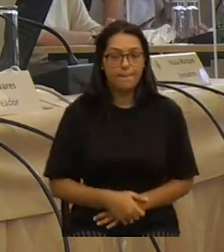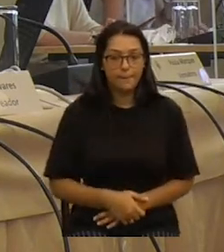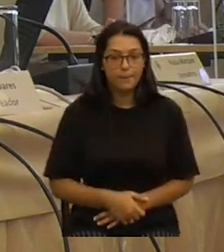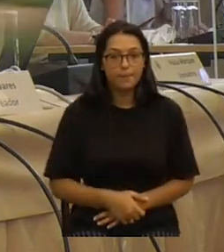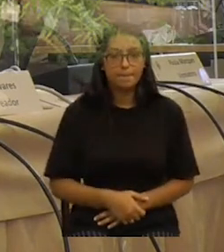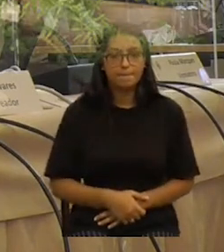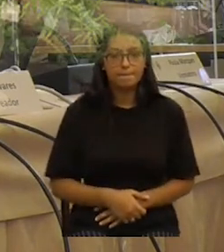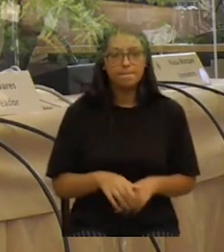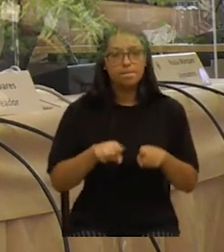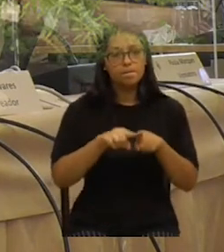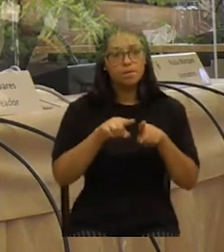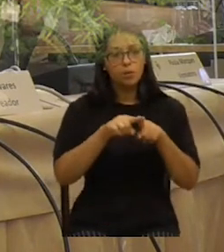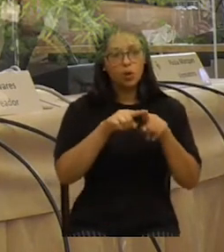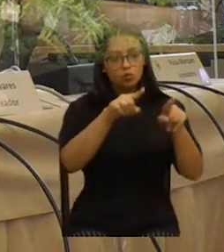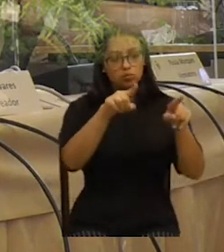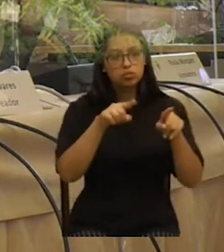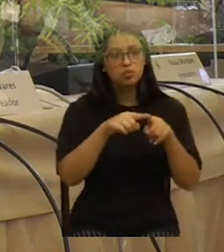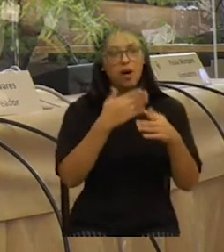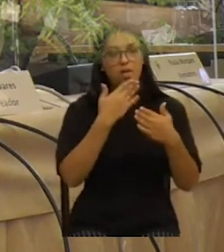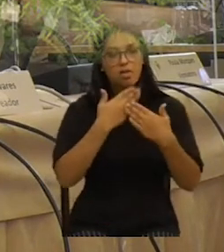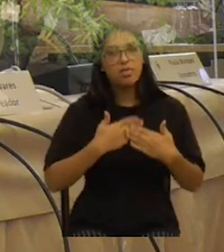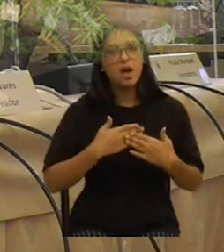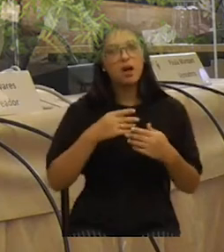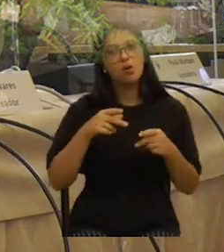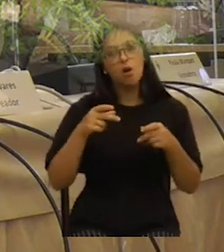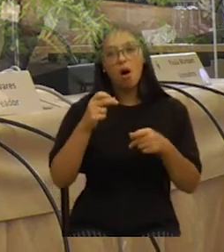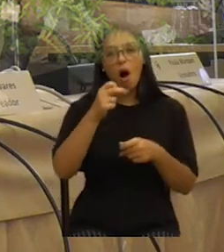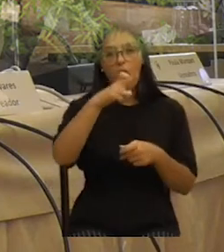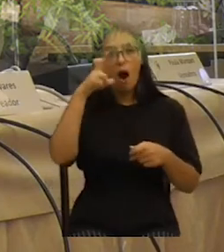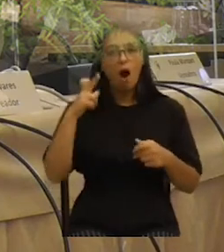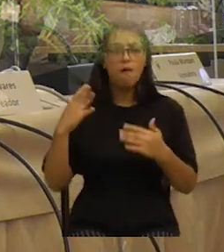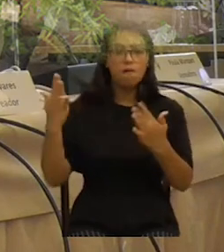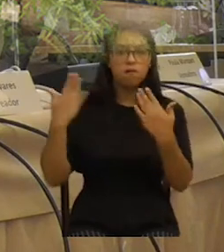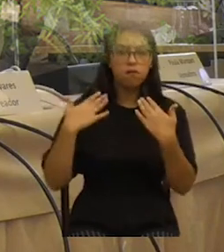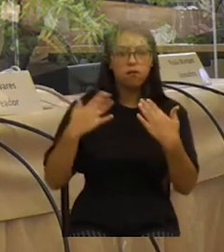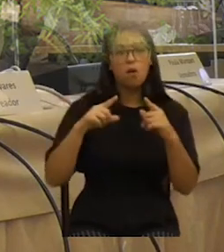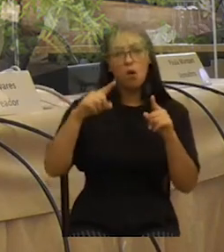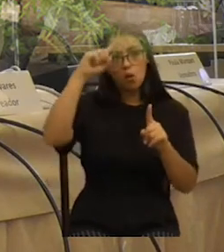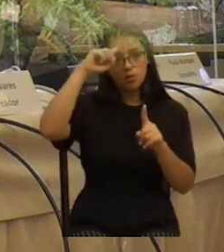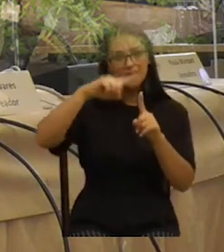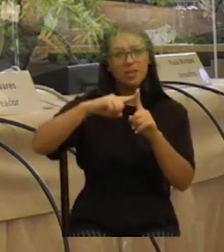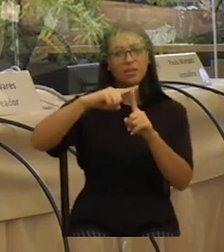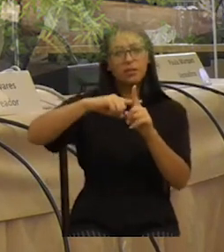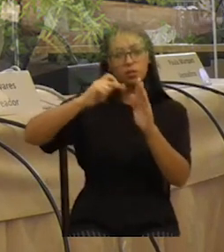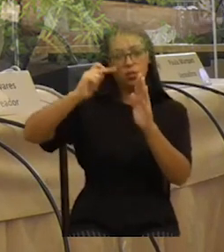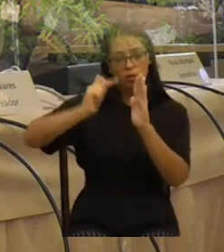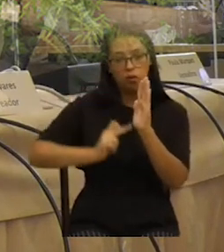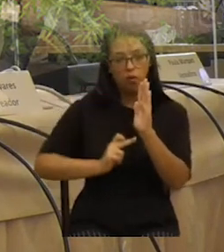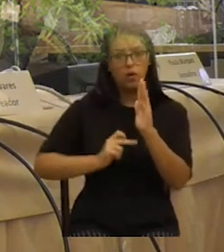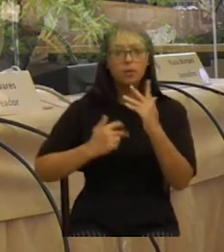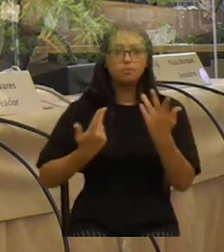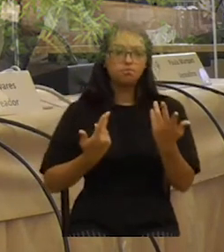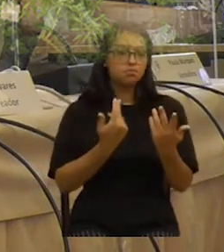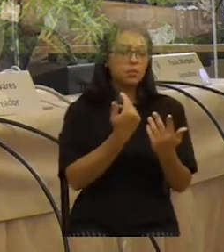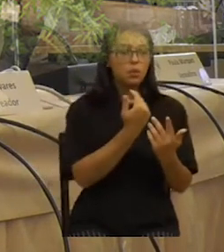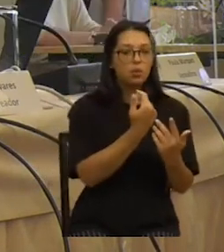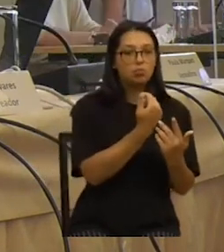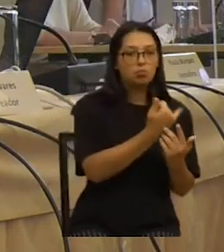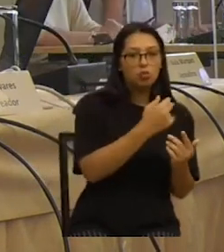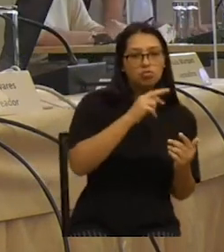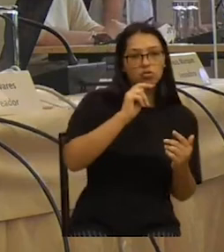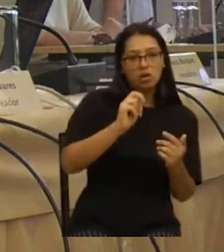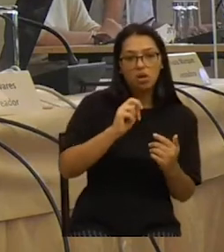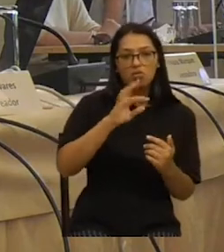um edificador de ambiente, de forma a que a temperatura baixa. A diferença de 2, 3, 4,